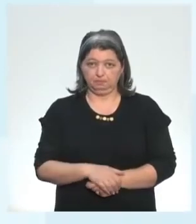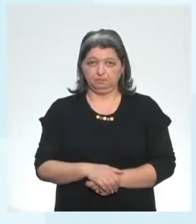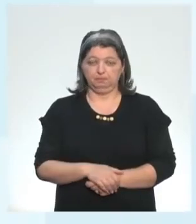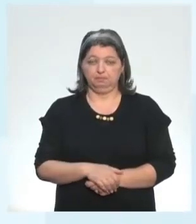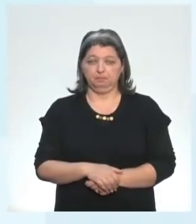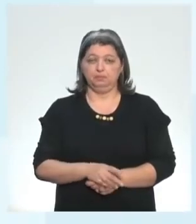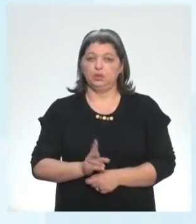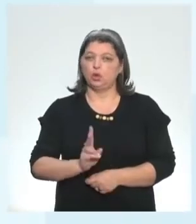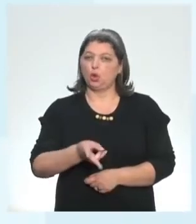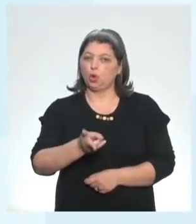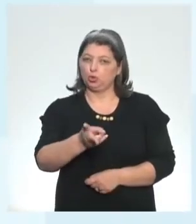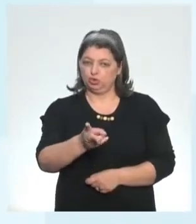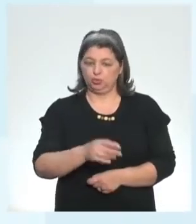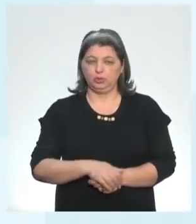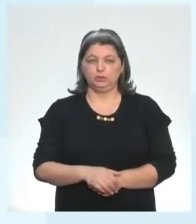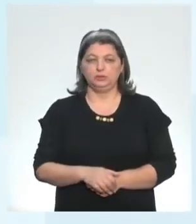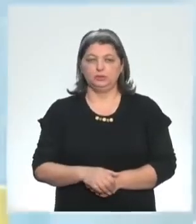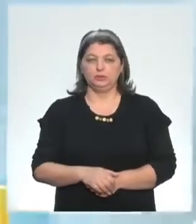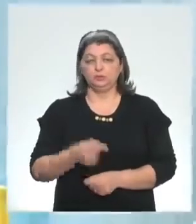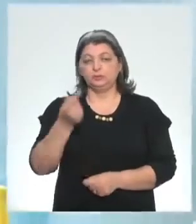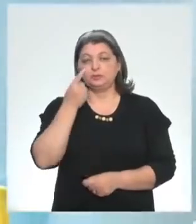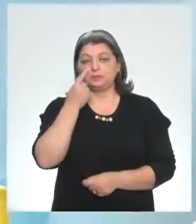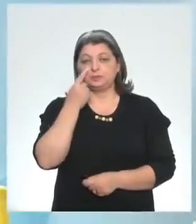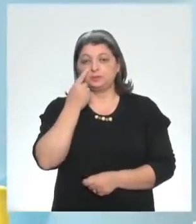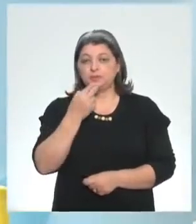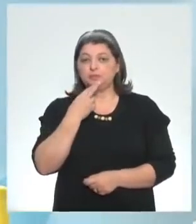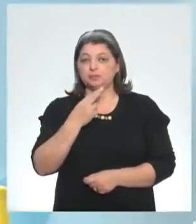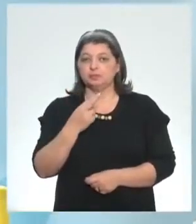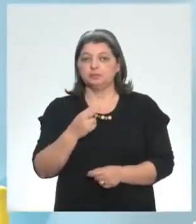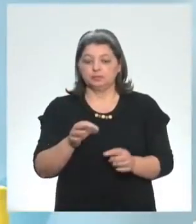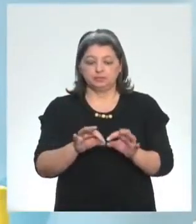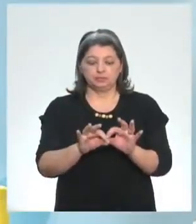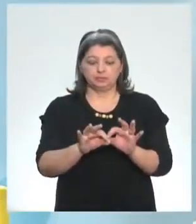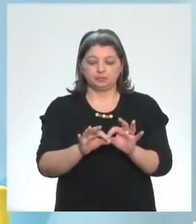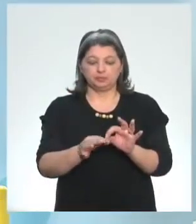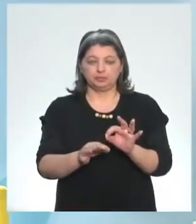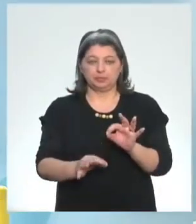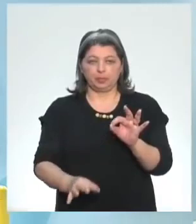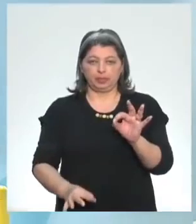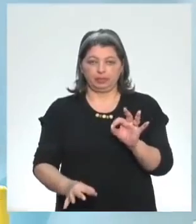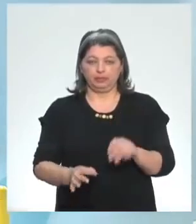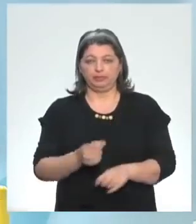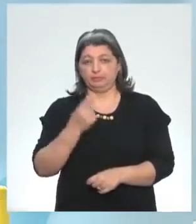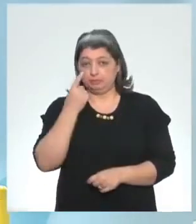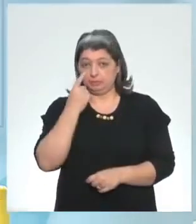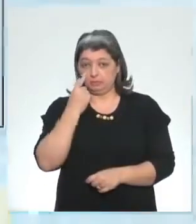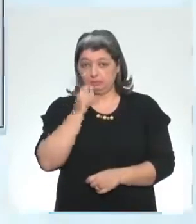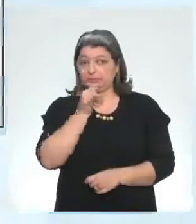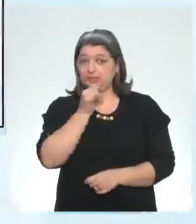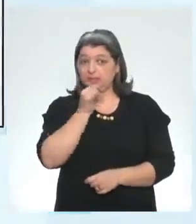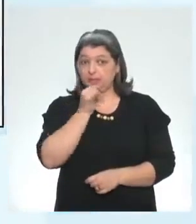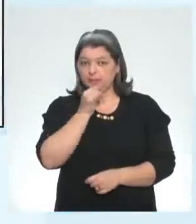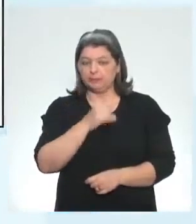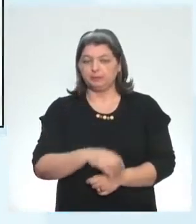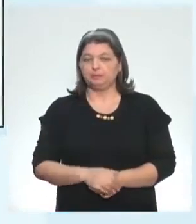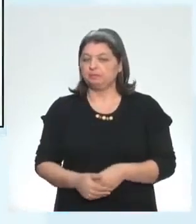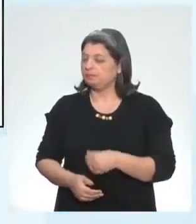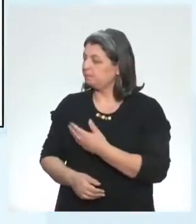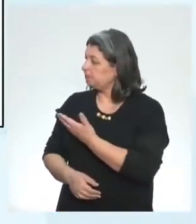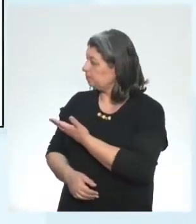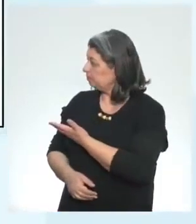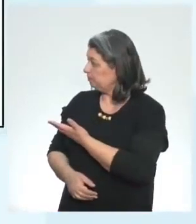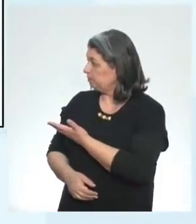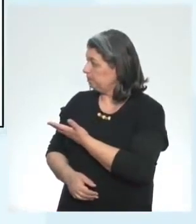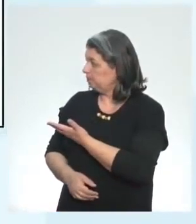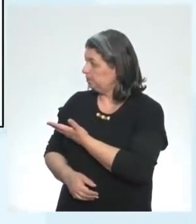Indo para frente um pouquinho, agora a gente vai ver um pouco das respostas longas, tá? Vamos ver aqui, alguns exemplos para vocês. Have you ever